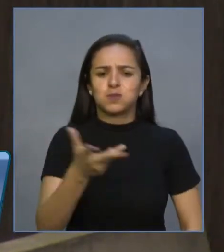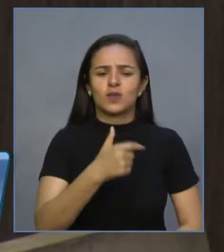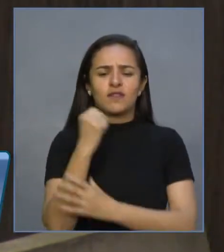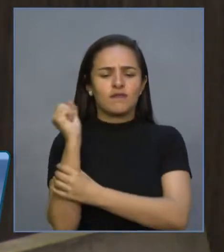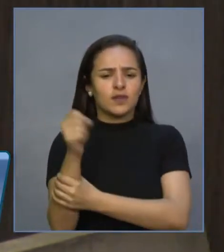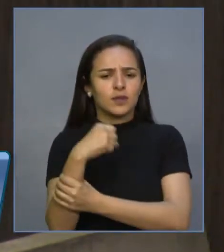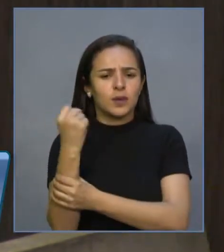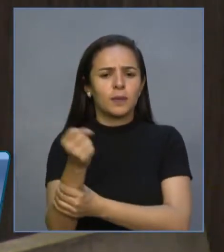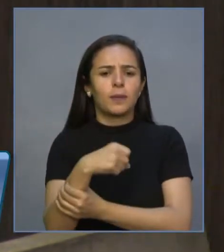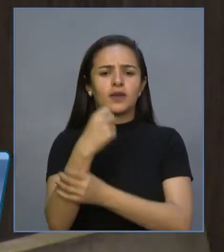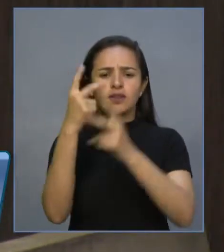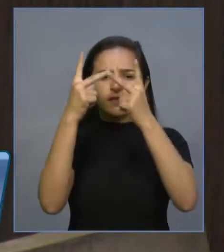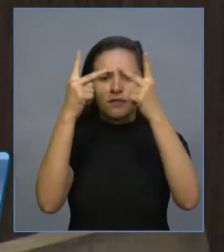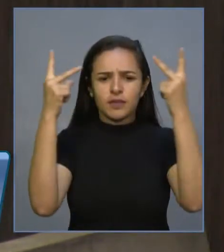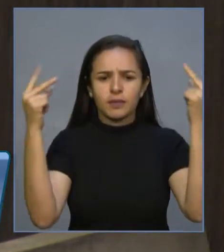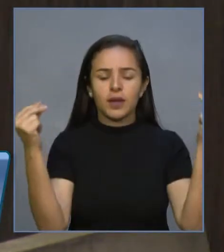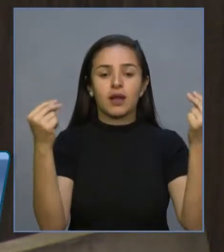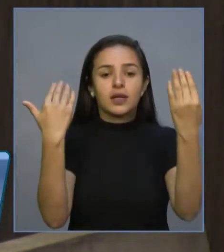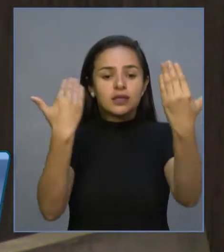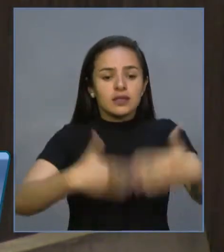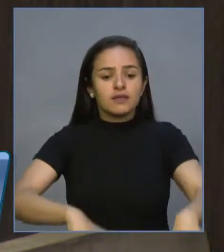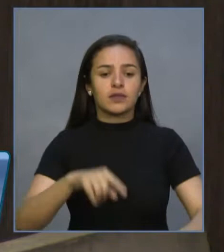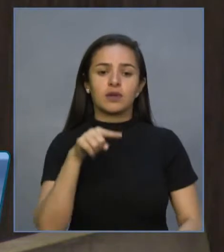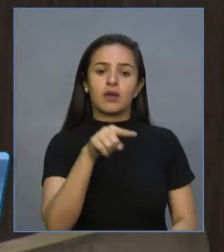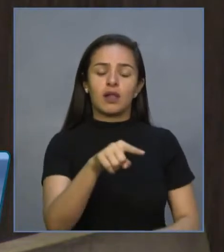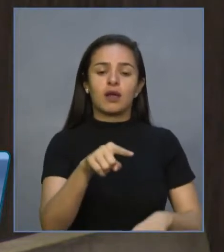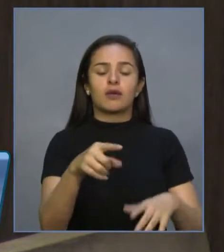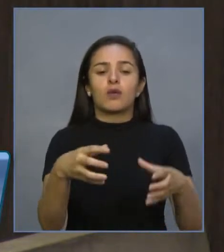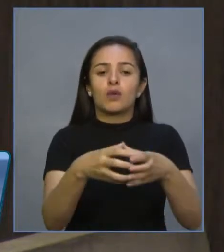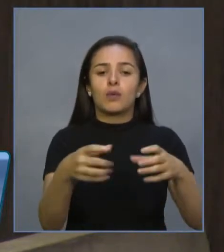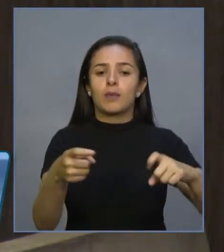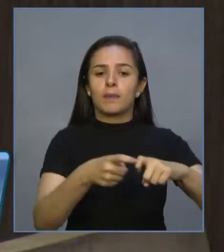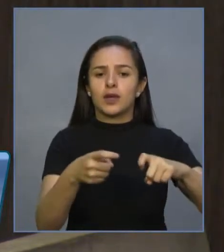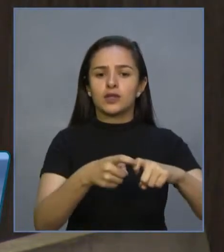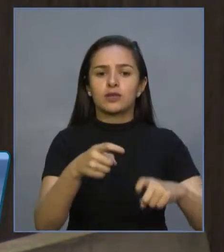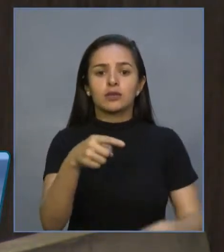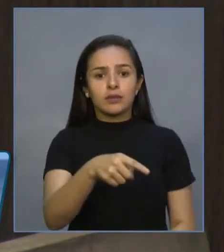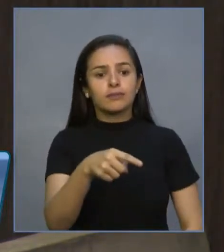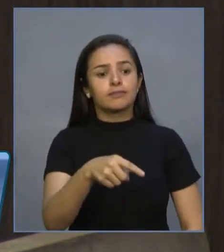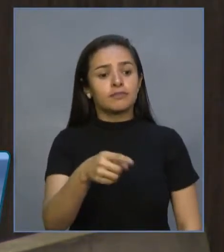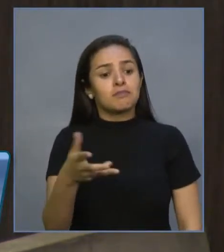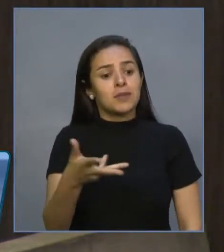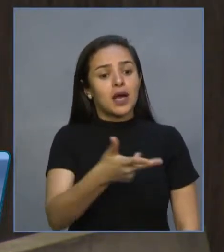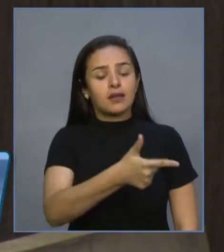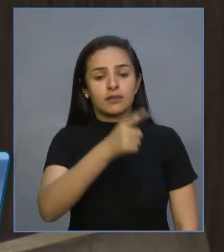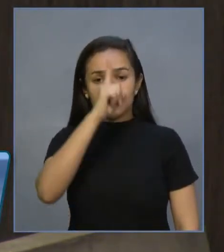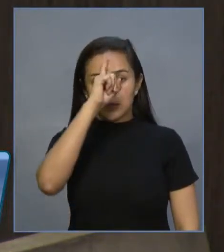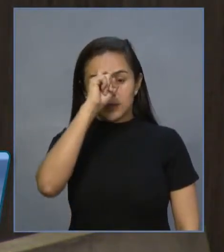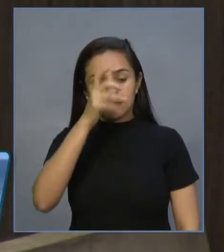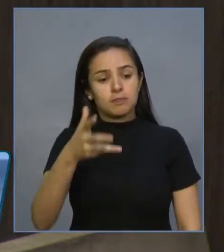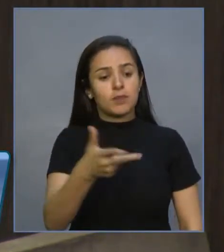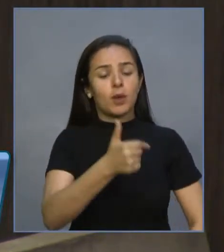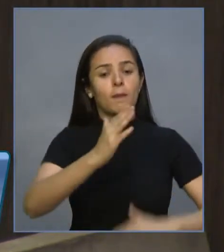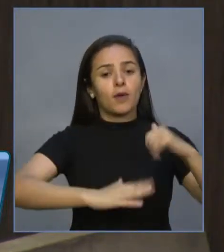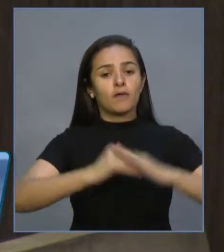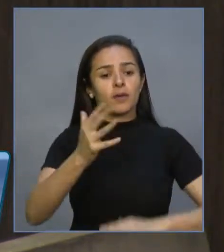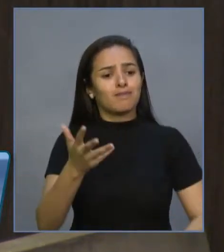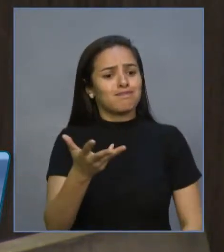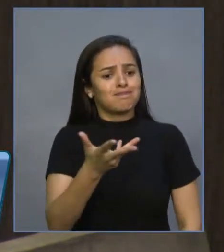servidores de nível médio, é um hospital que todo cearense gostaria de estar, se adoecesse,